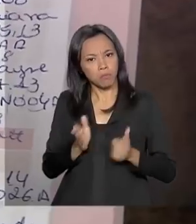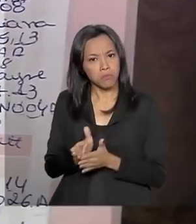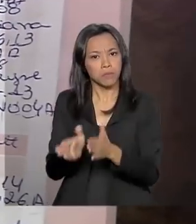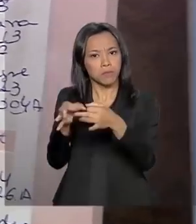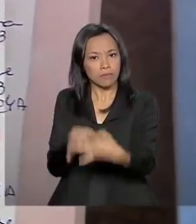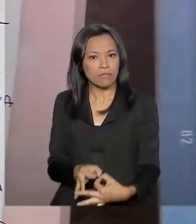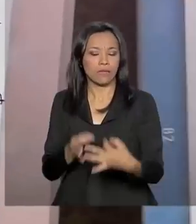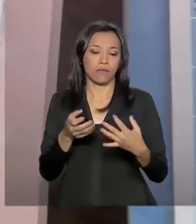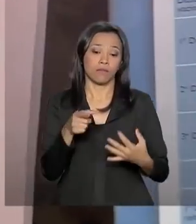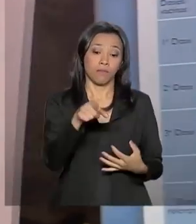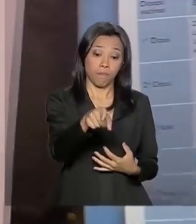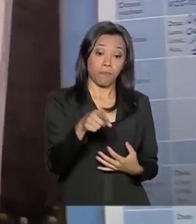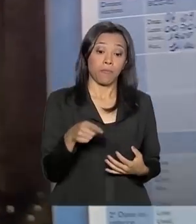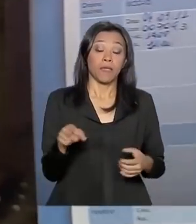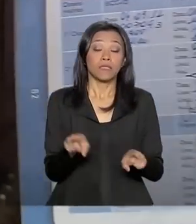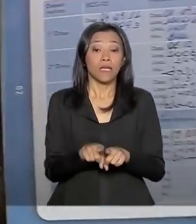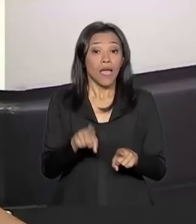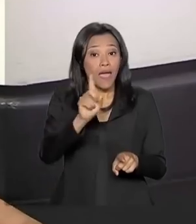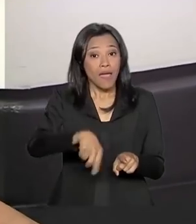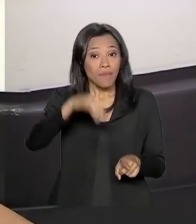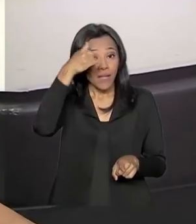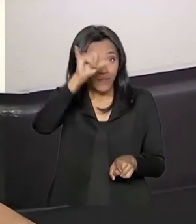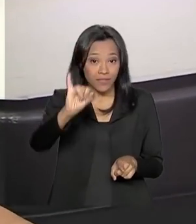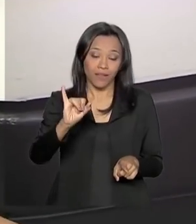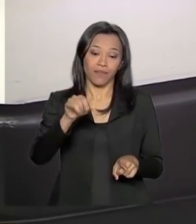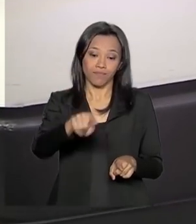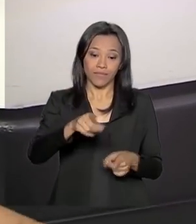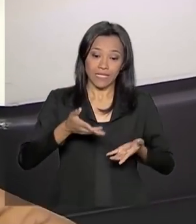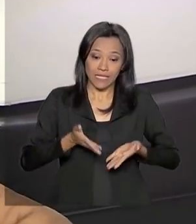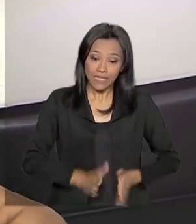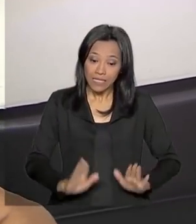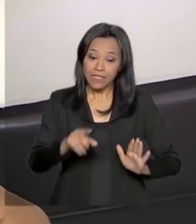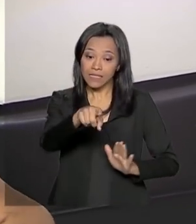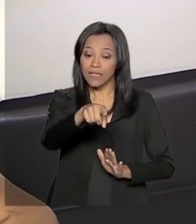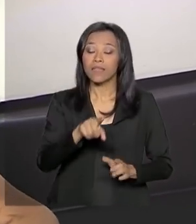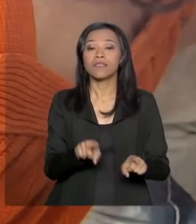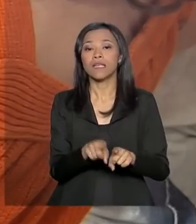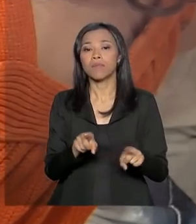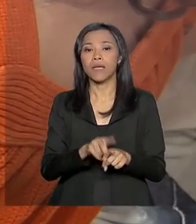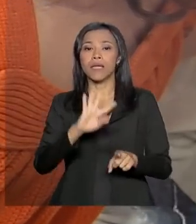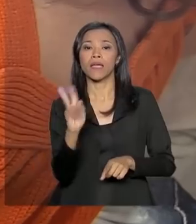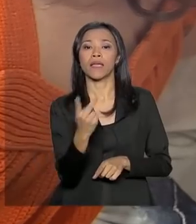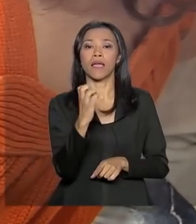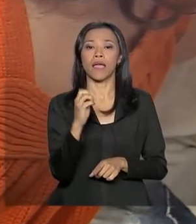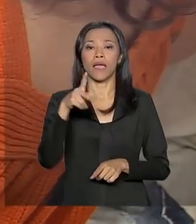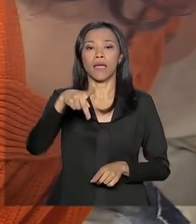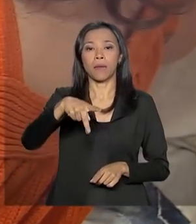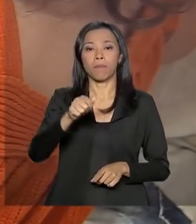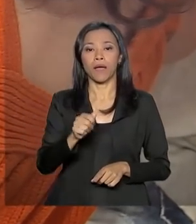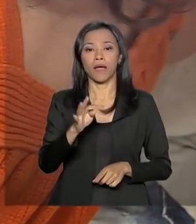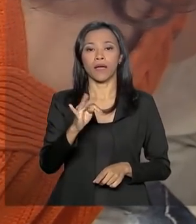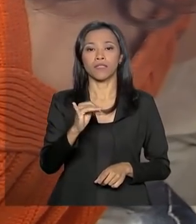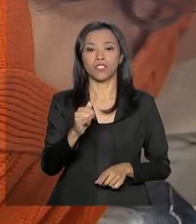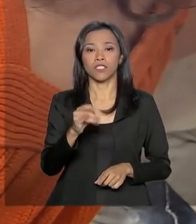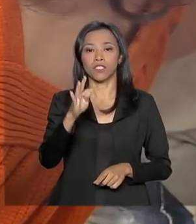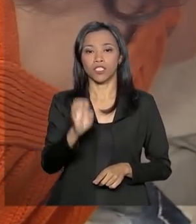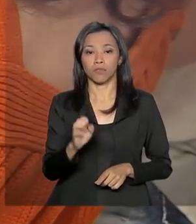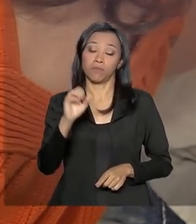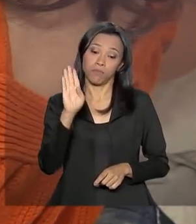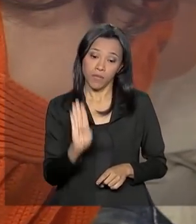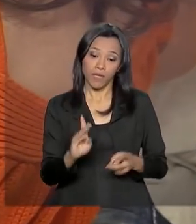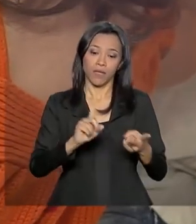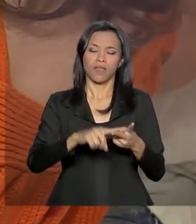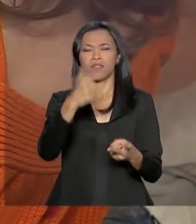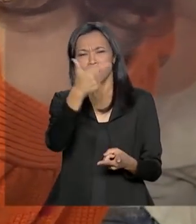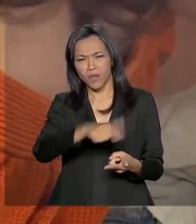Para cada idade, uma prevenção. Ao nascer, vacina contra a hepatite B. Na infância, doses contra meningite,